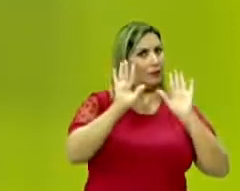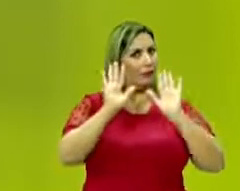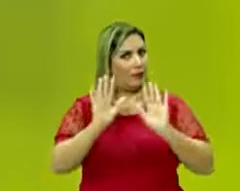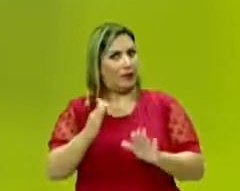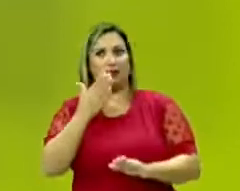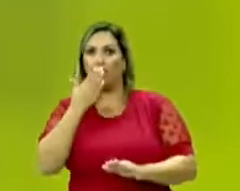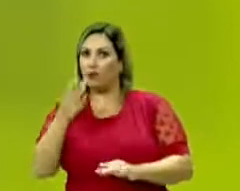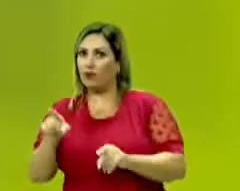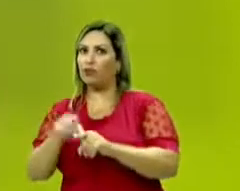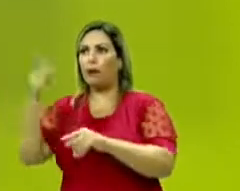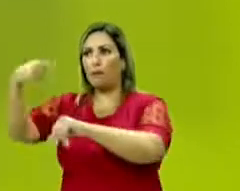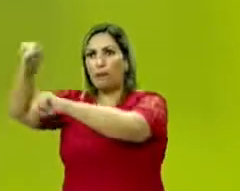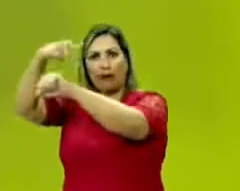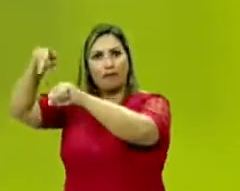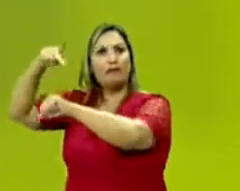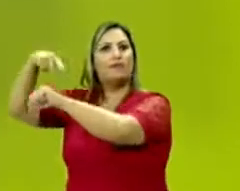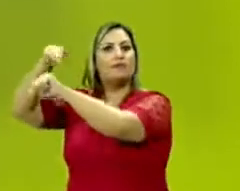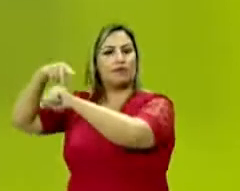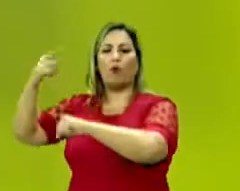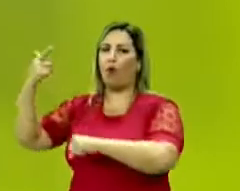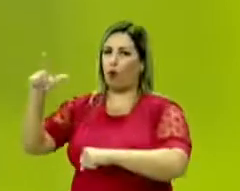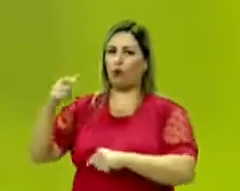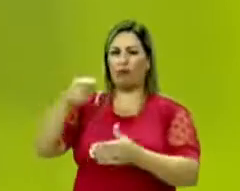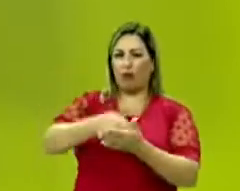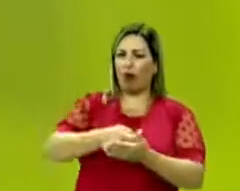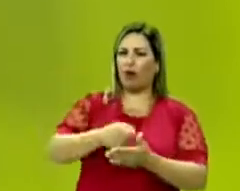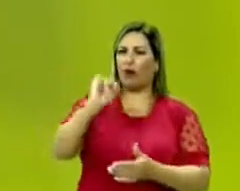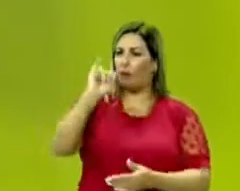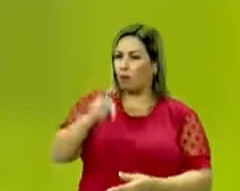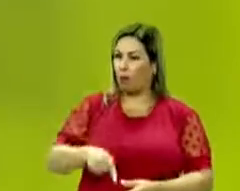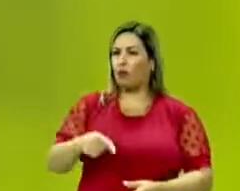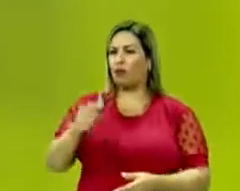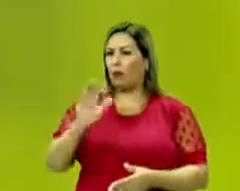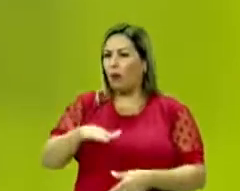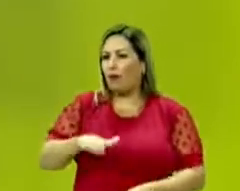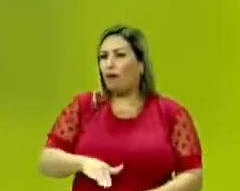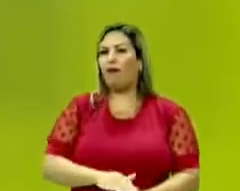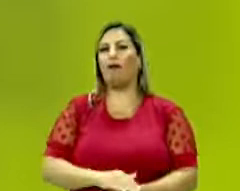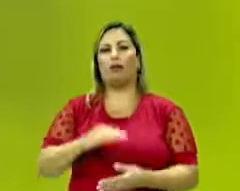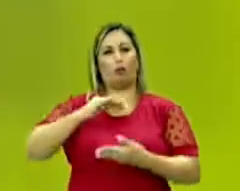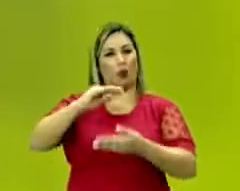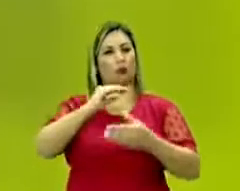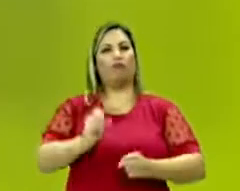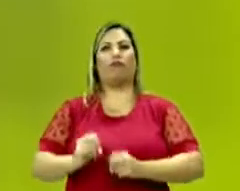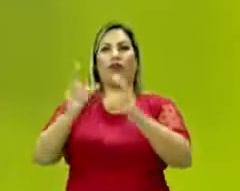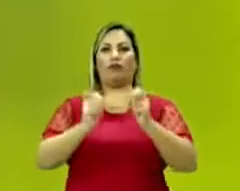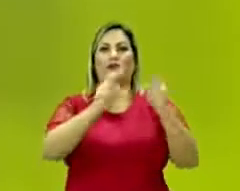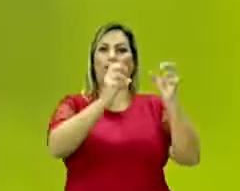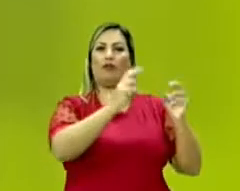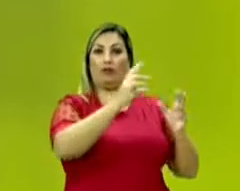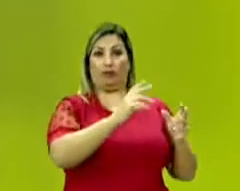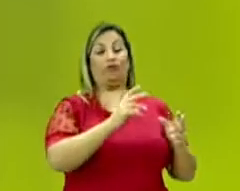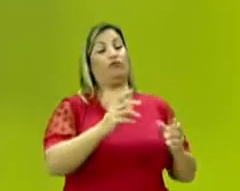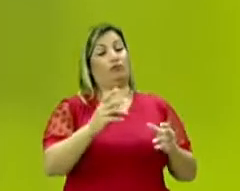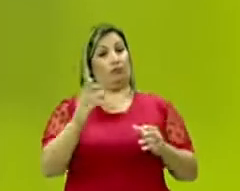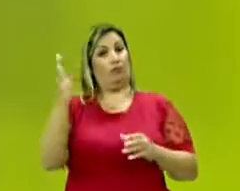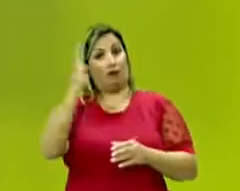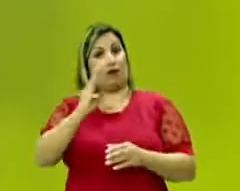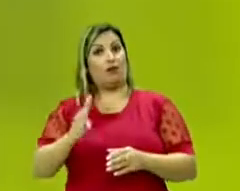favorecendo também outras nações em relação a taxas alfandegárias, quanto aos produtos que, então, exportariam para o Brasil.